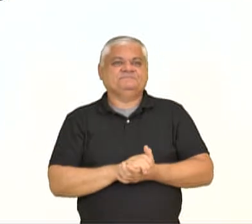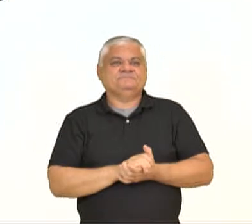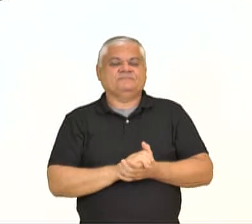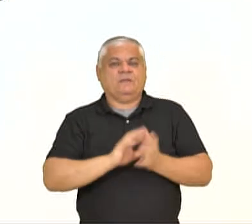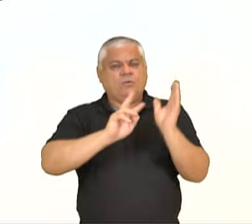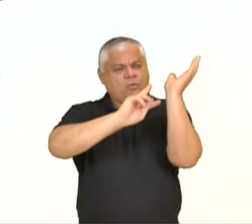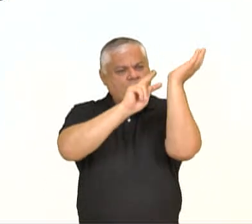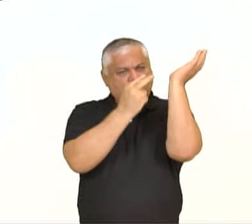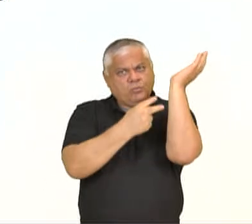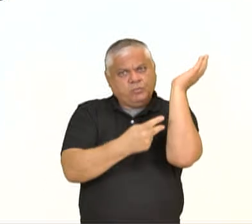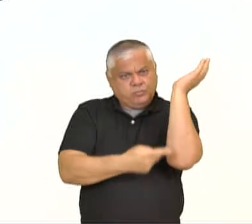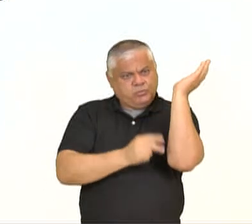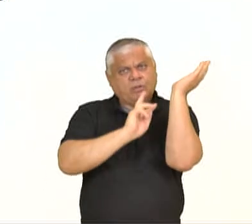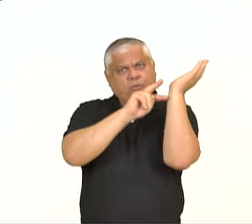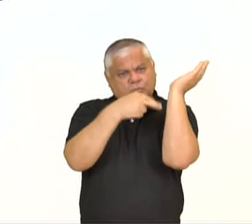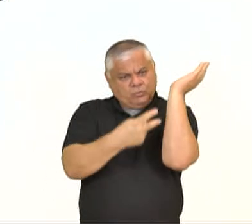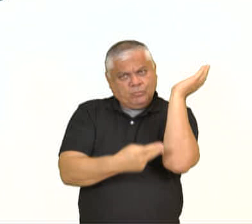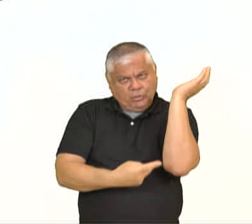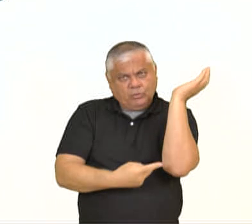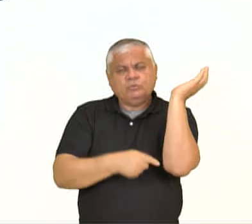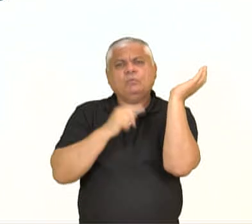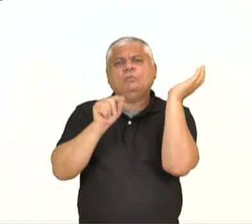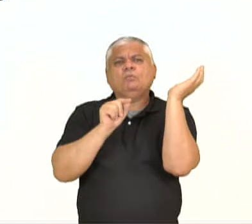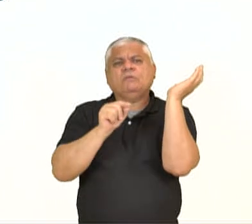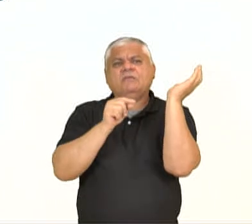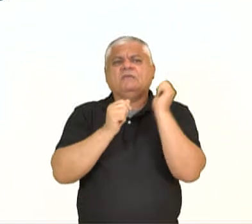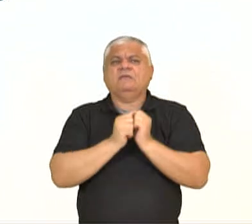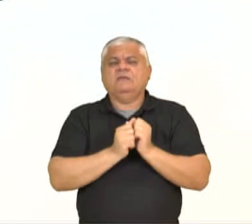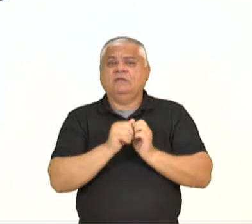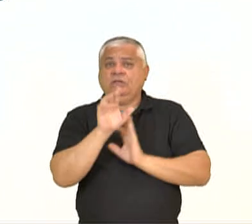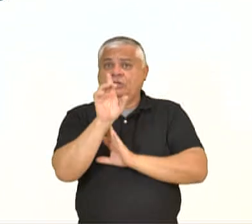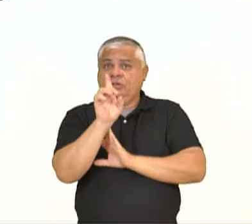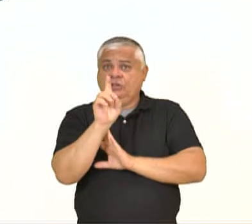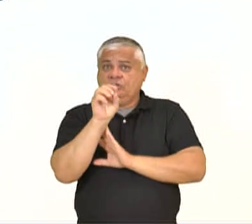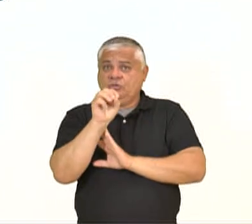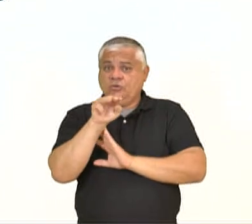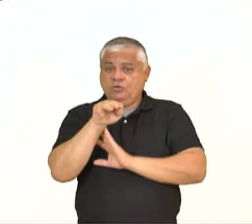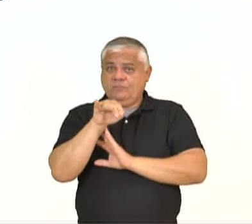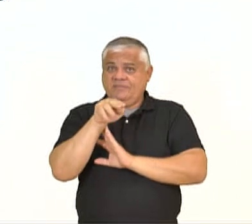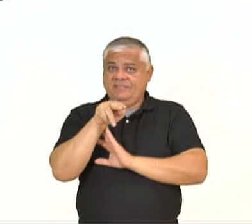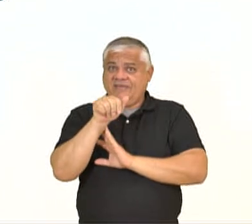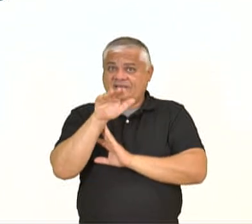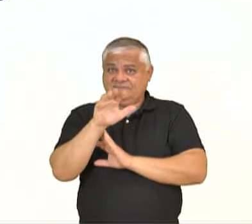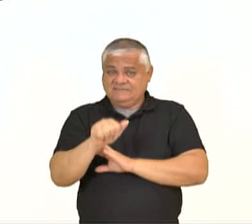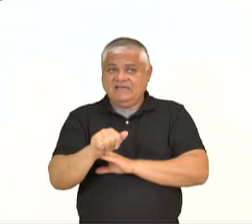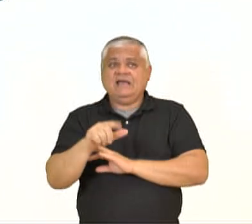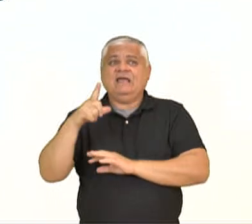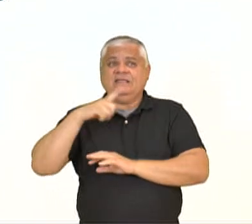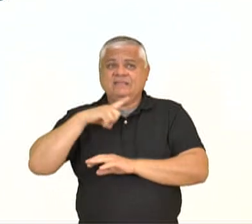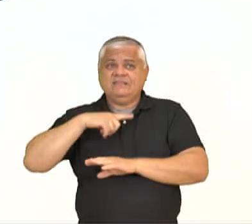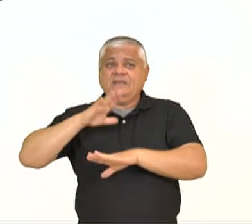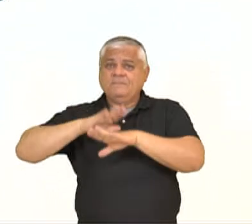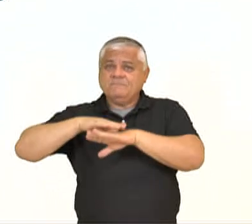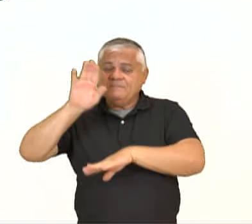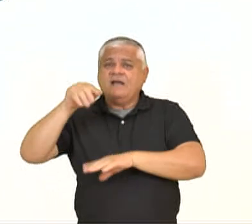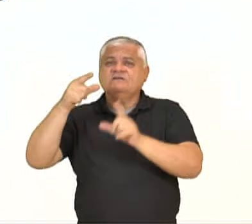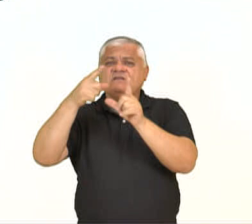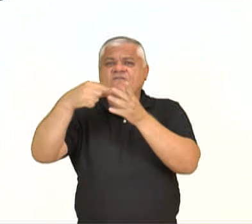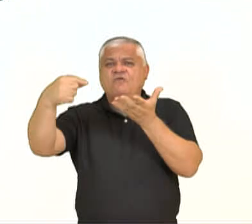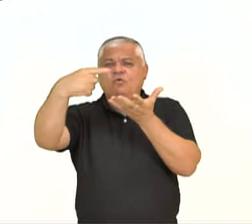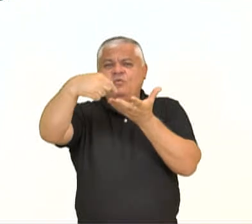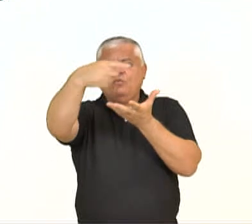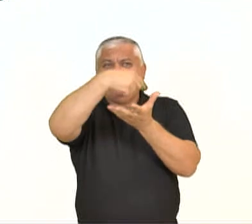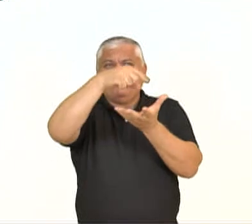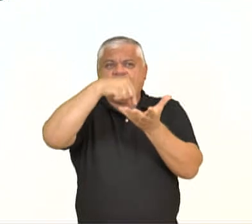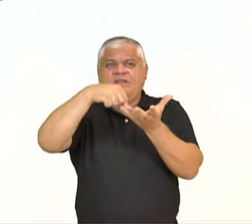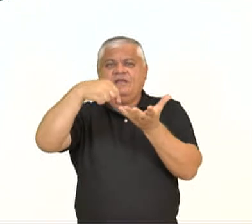Então, a dominância apical, o que significa isso? A auxina, ela é mais produzida na gema